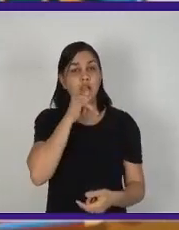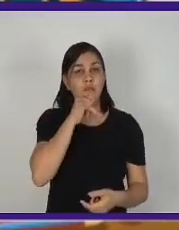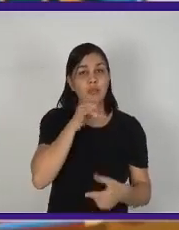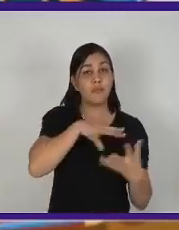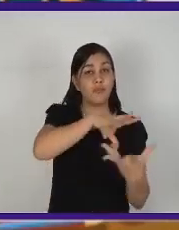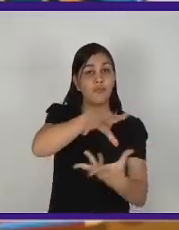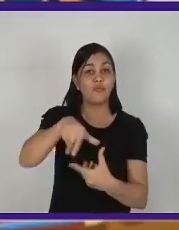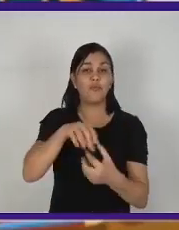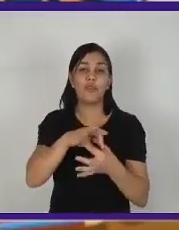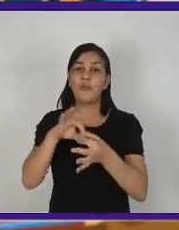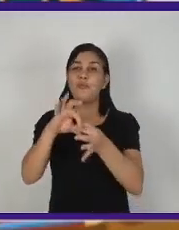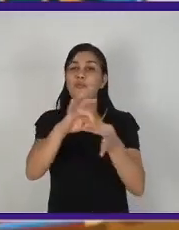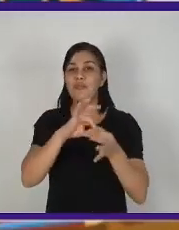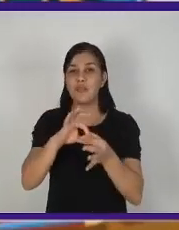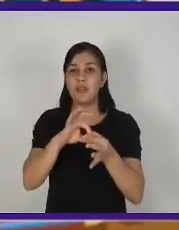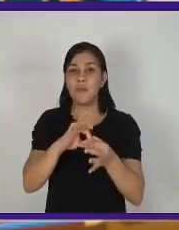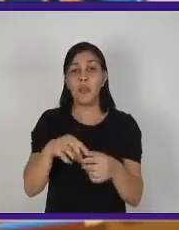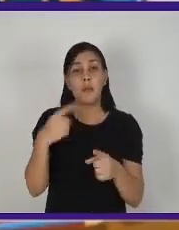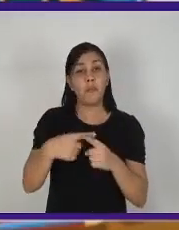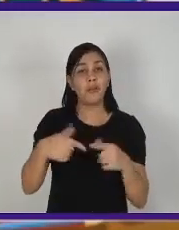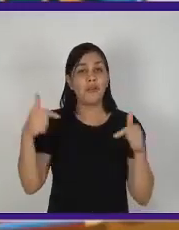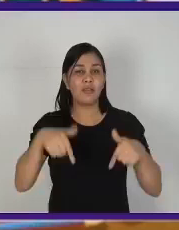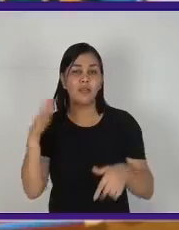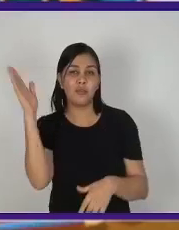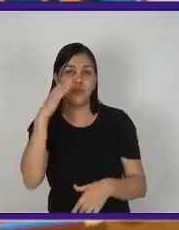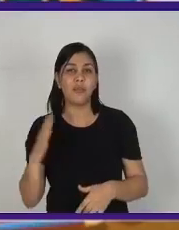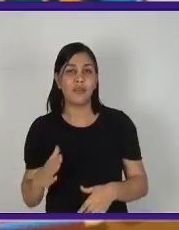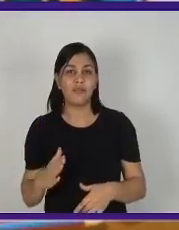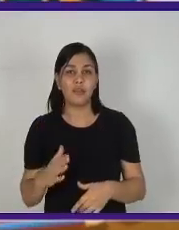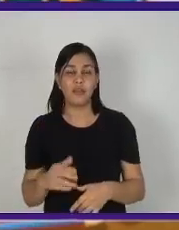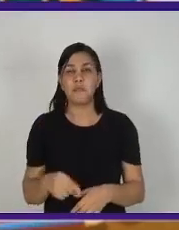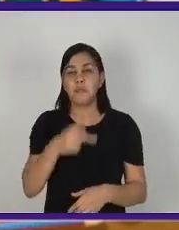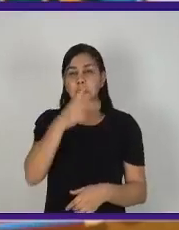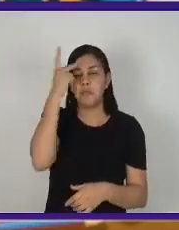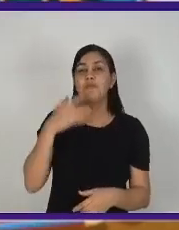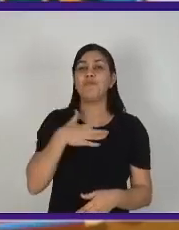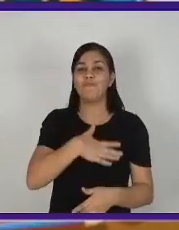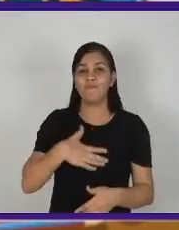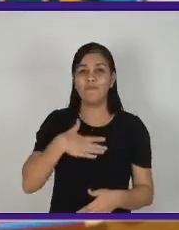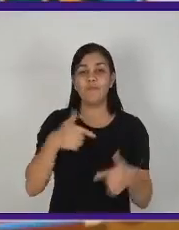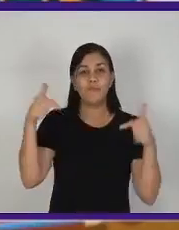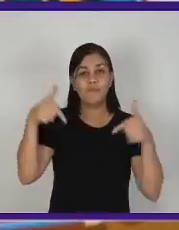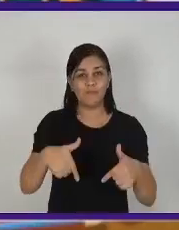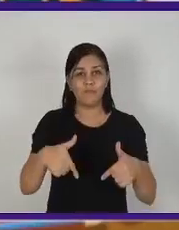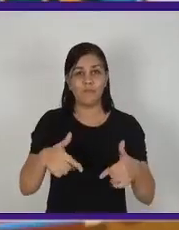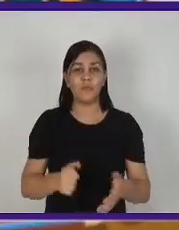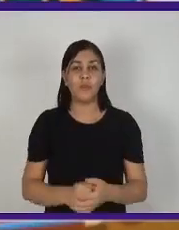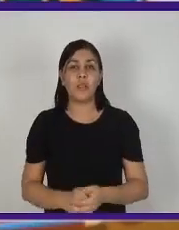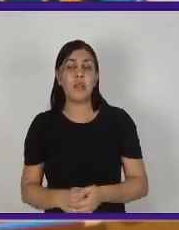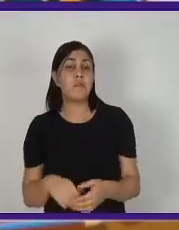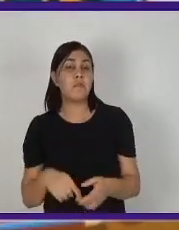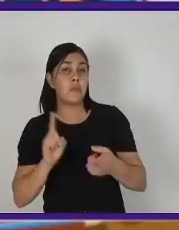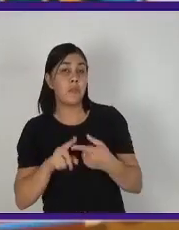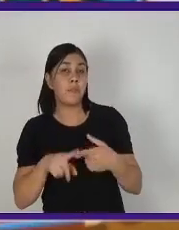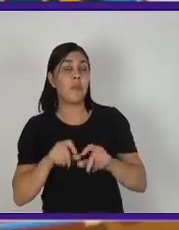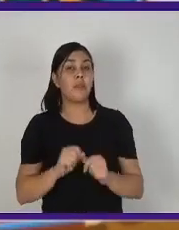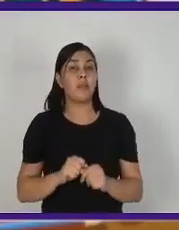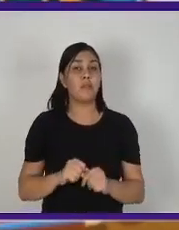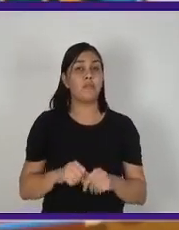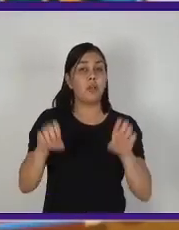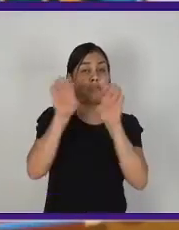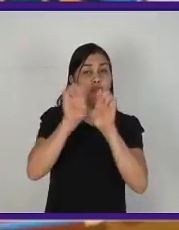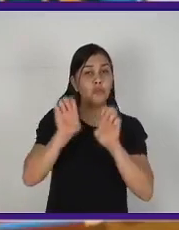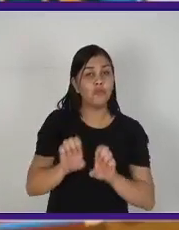mangá aqui, a leitura de mangá aqui é muito forte. Então, a leitura de mangá, a estética do anime,